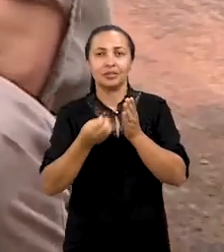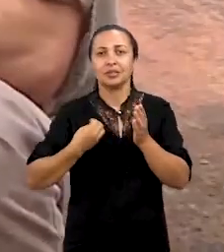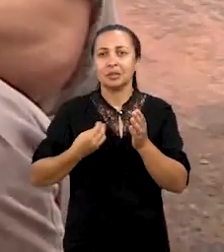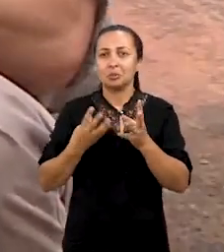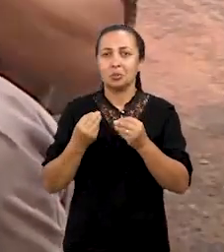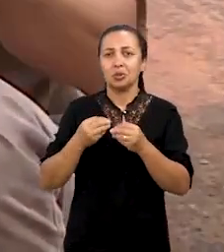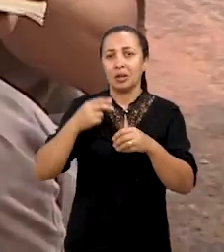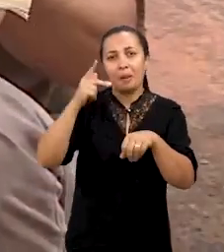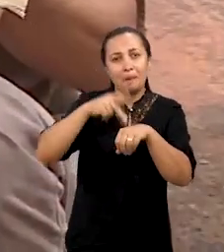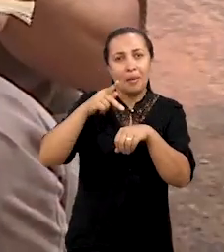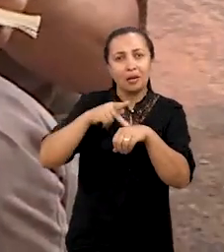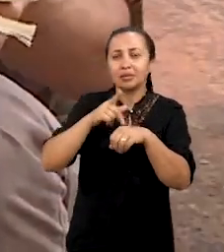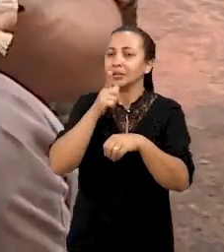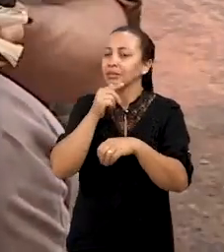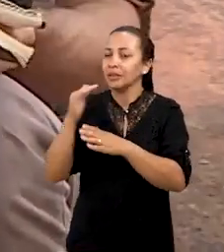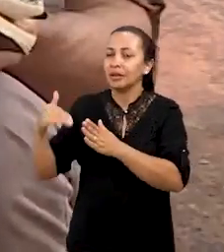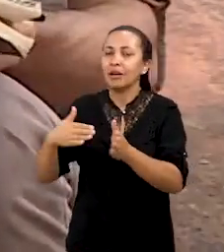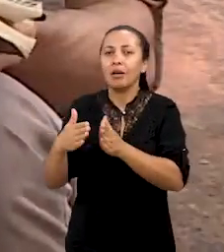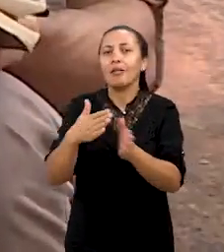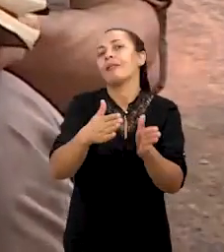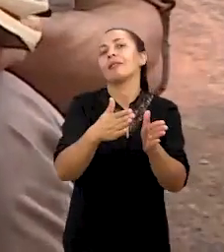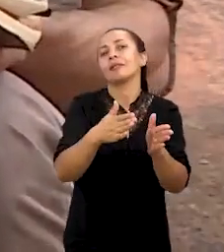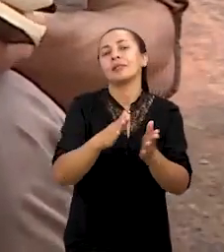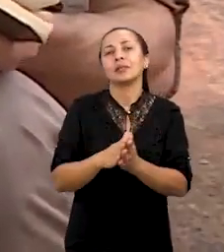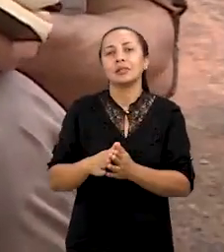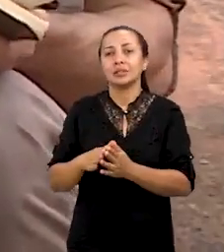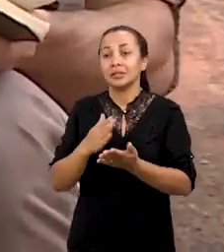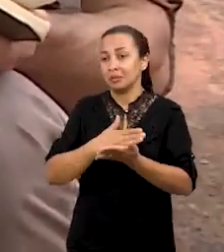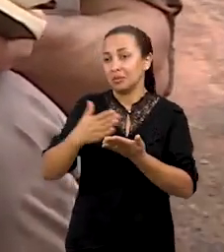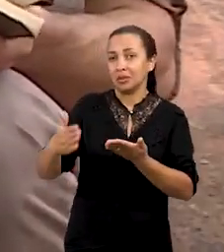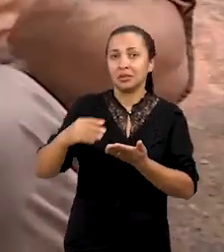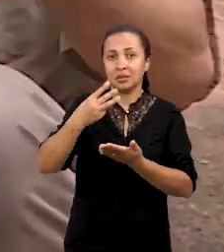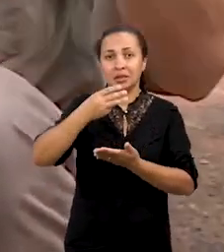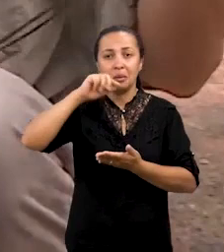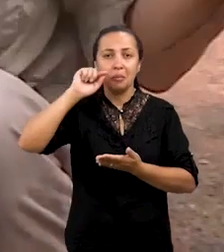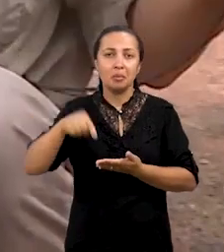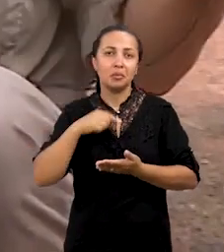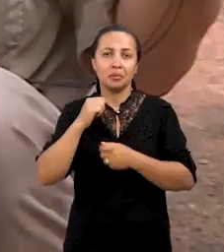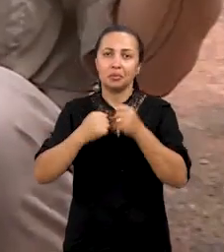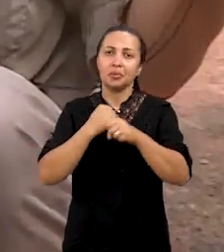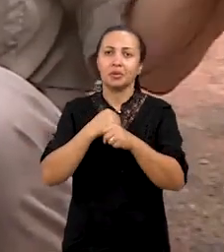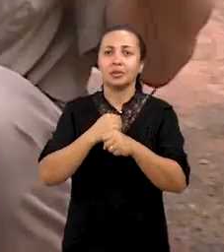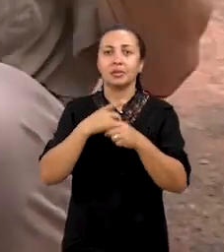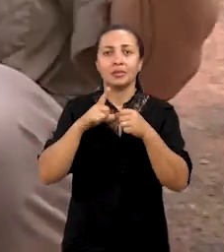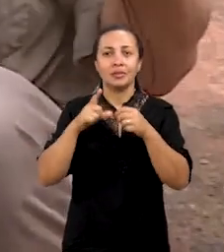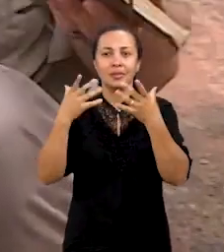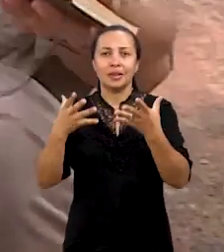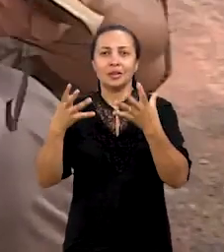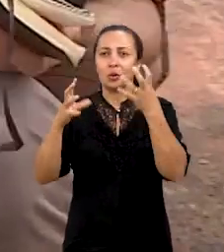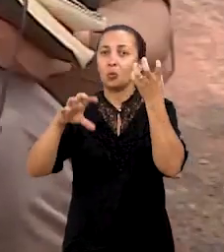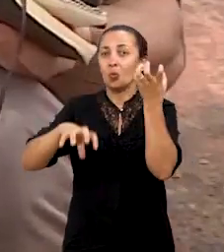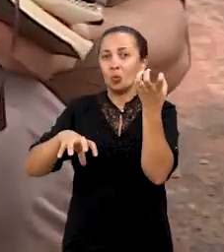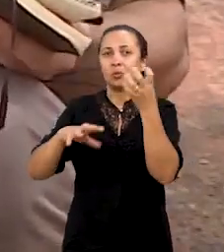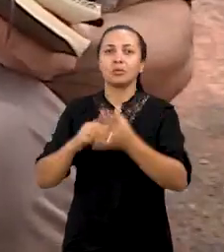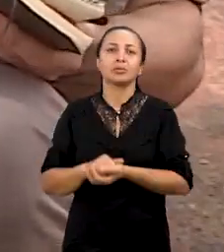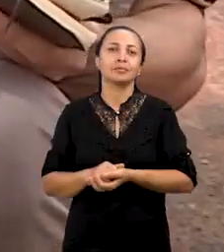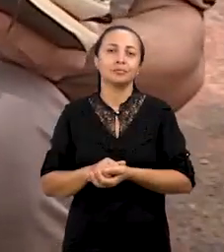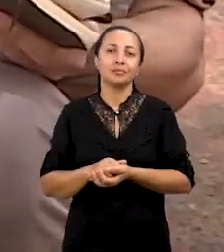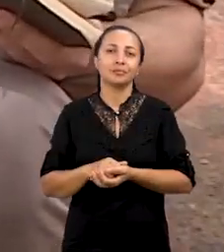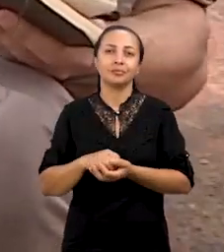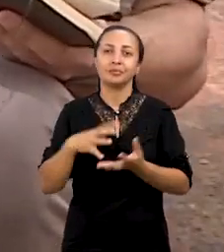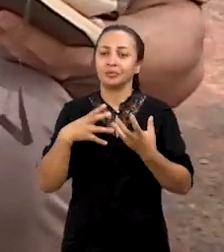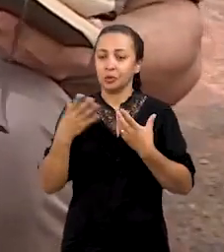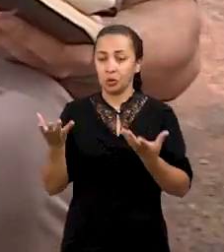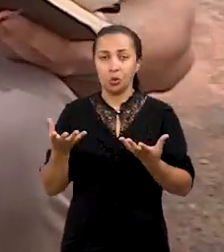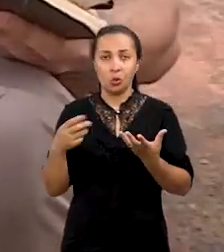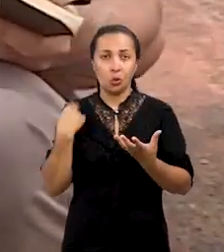muito na área de rocha, na área de água, de corrente de água. E a partir de 3 mil anos, é que vem configurar essa paisagem que a gente tem de semiárido. E